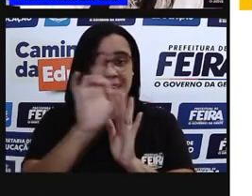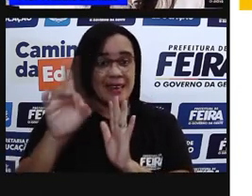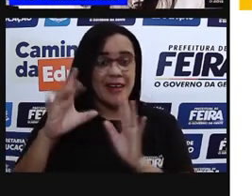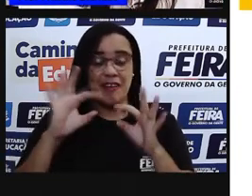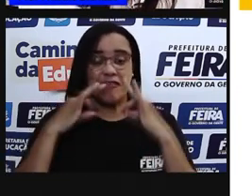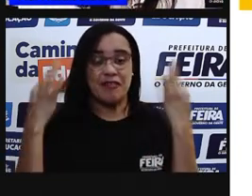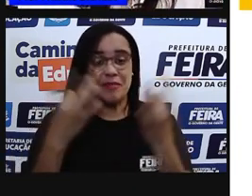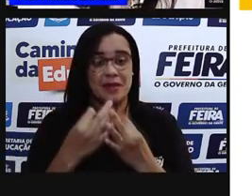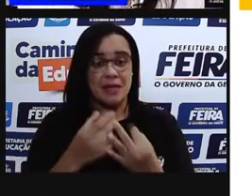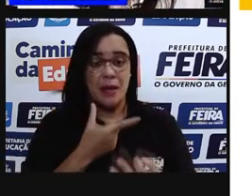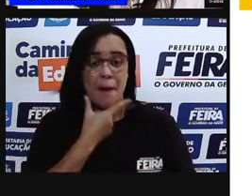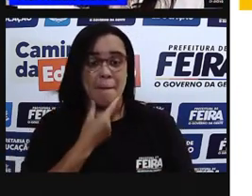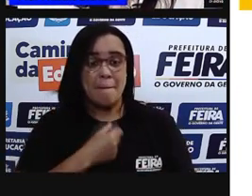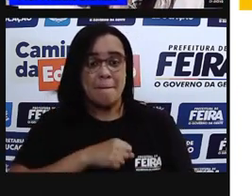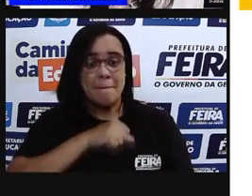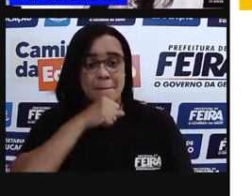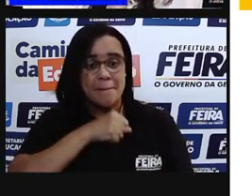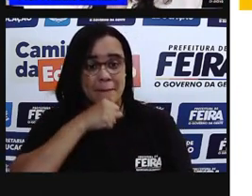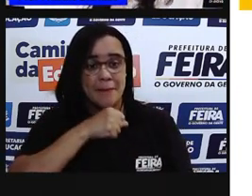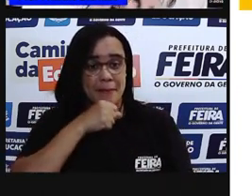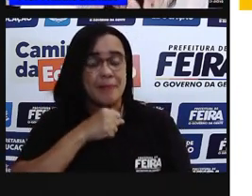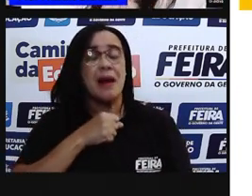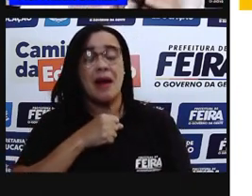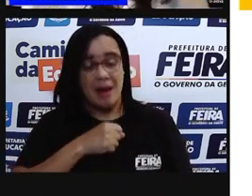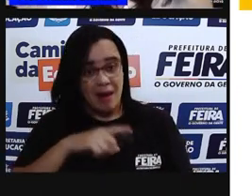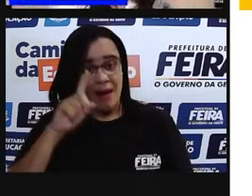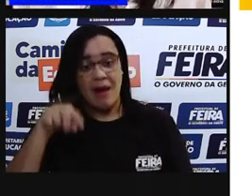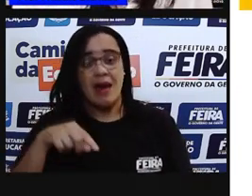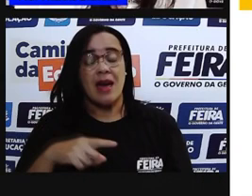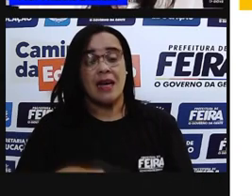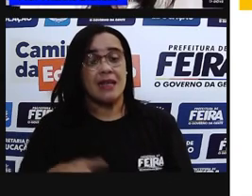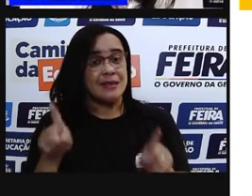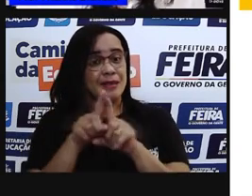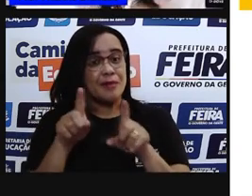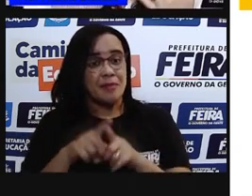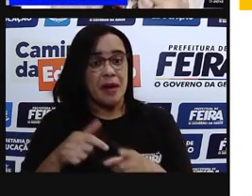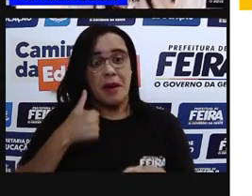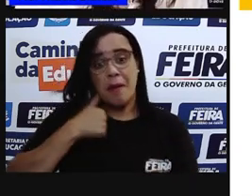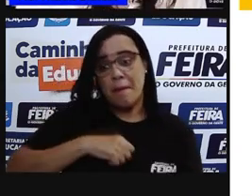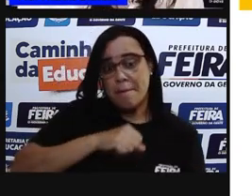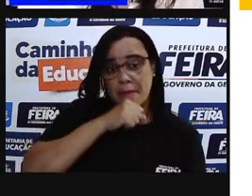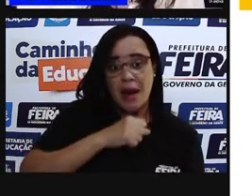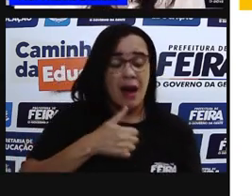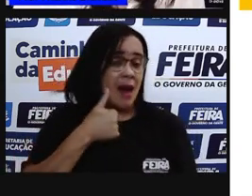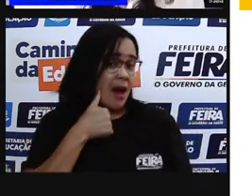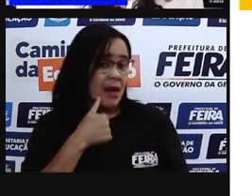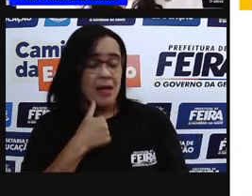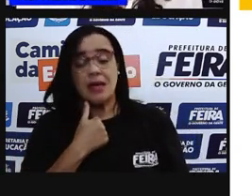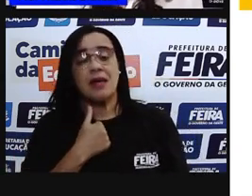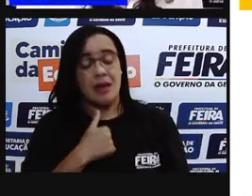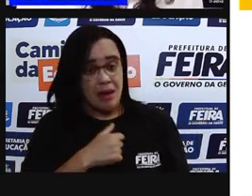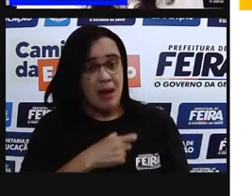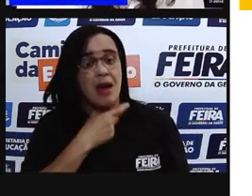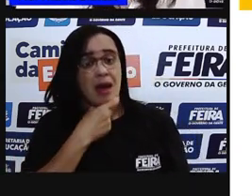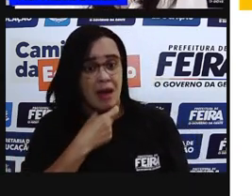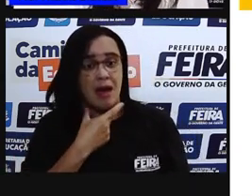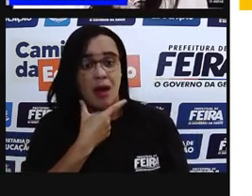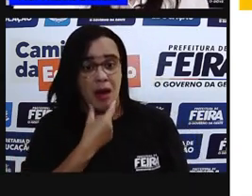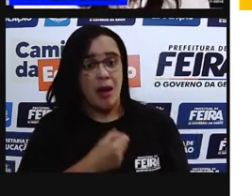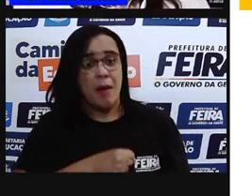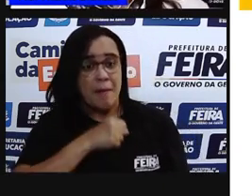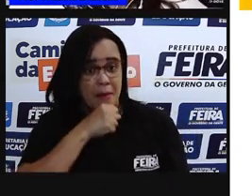50 mais 50, 100, né? Forma os nossos 100%. Forma nós por inteiro, tá?